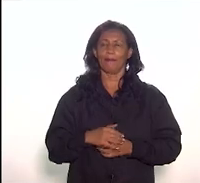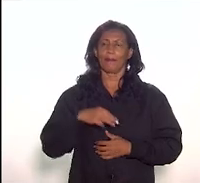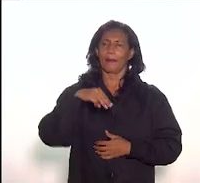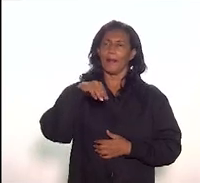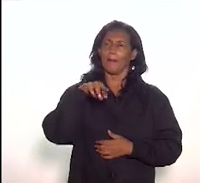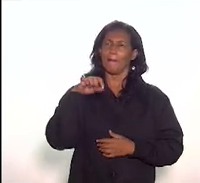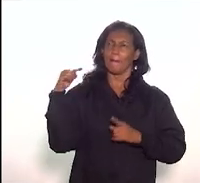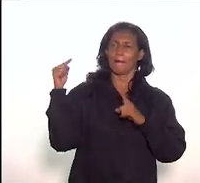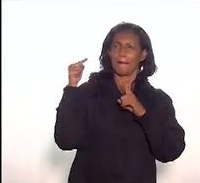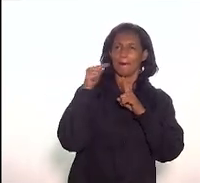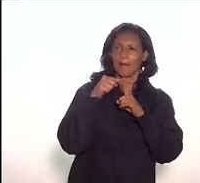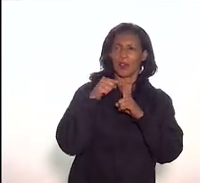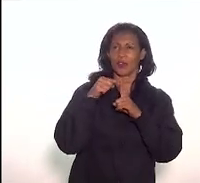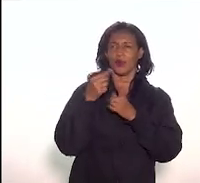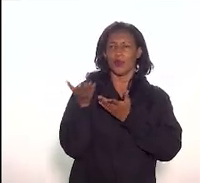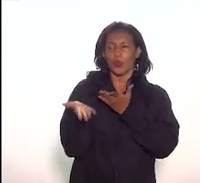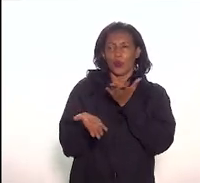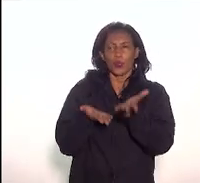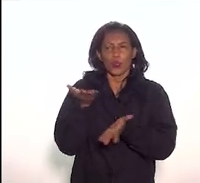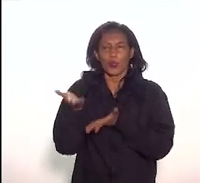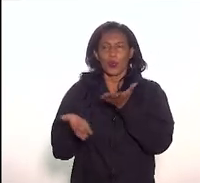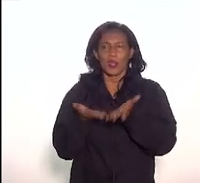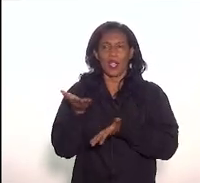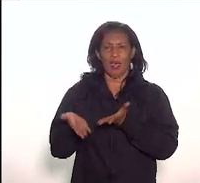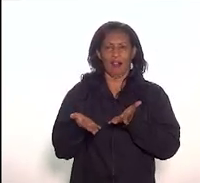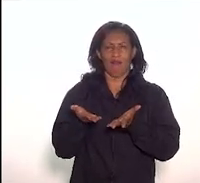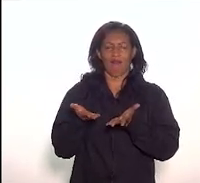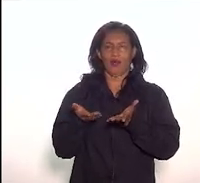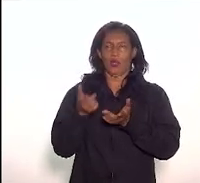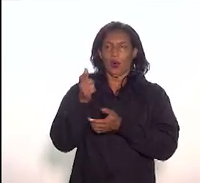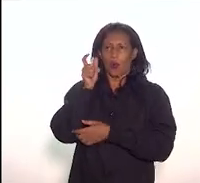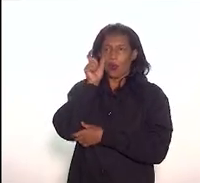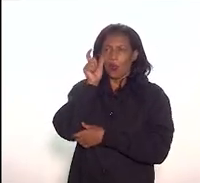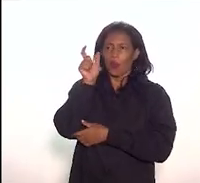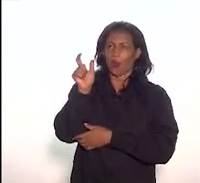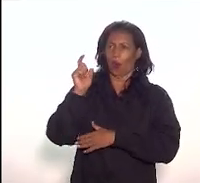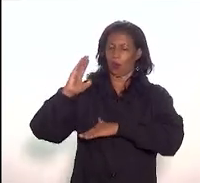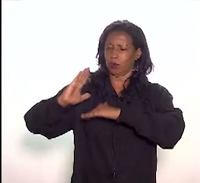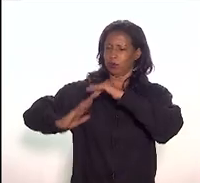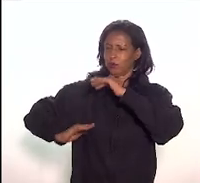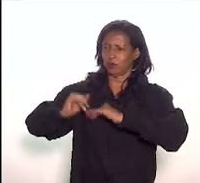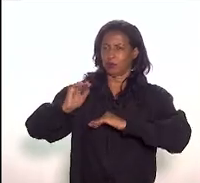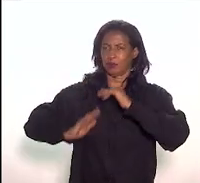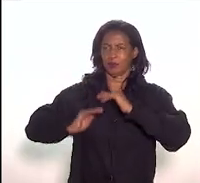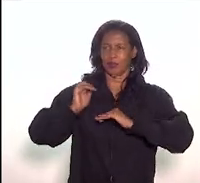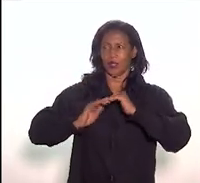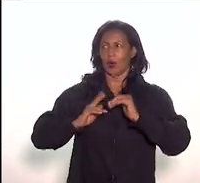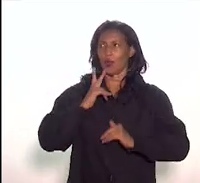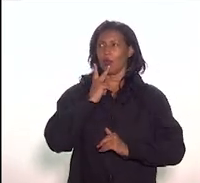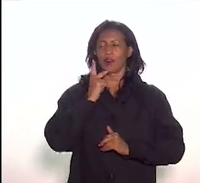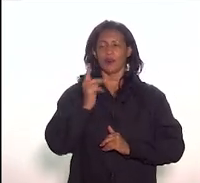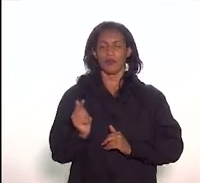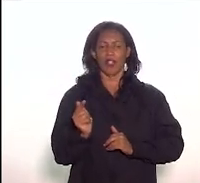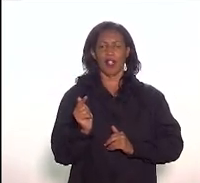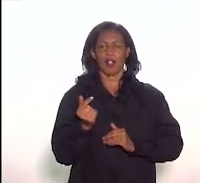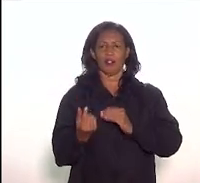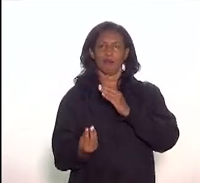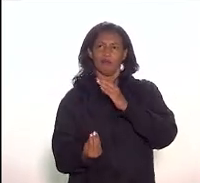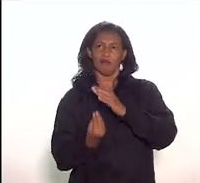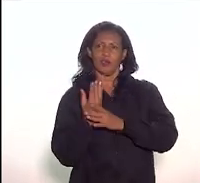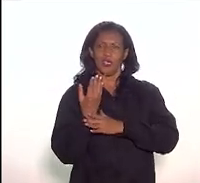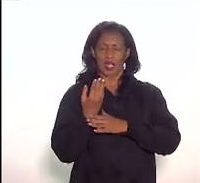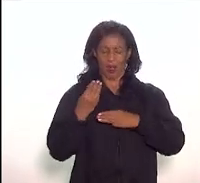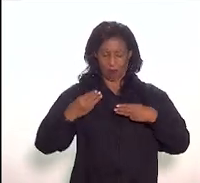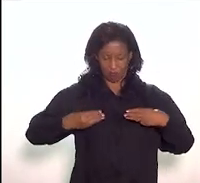cuidar do exercício da profissão, então, quando se fala em projetos de criação de museus, esses